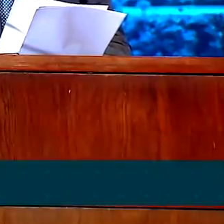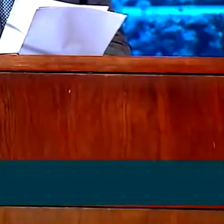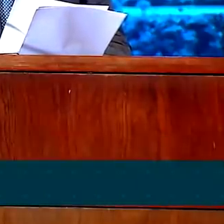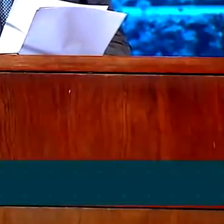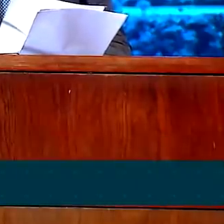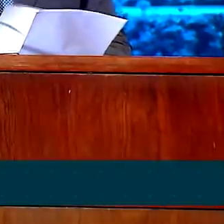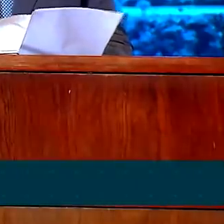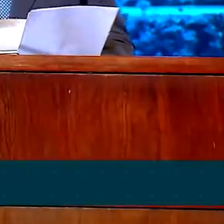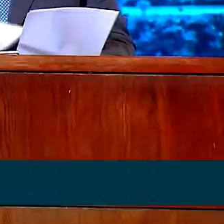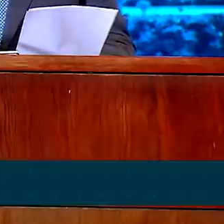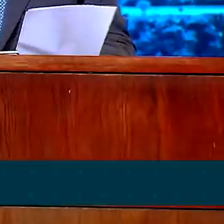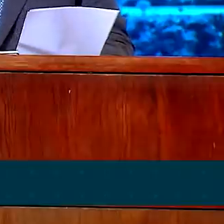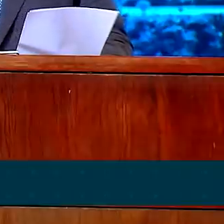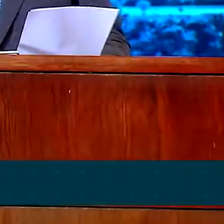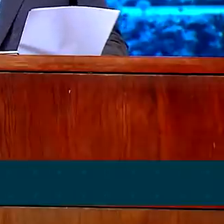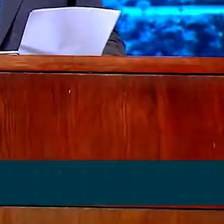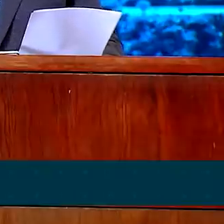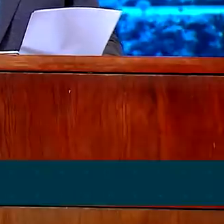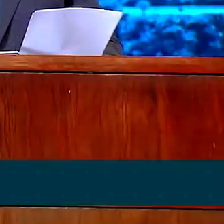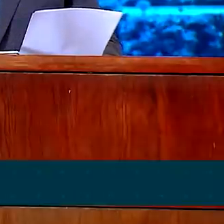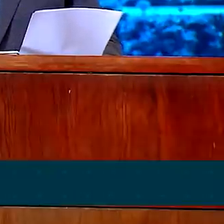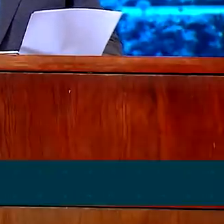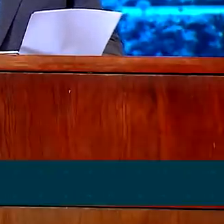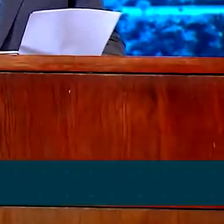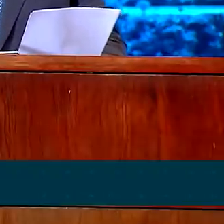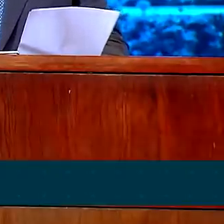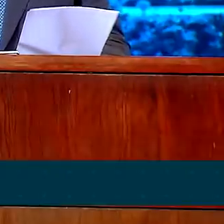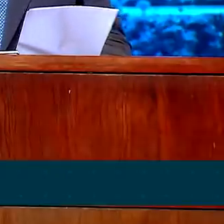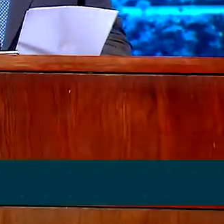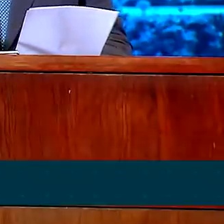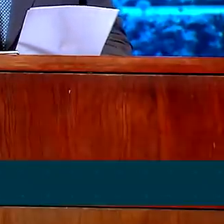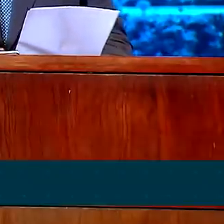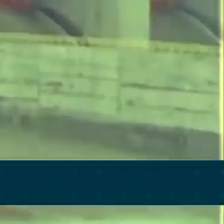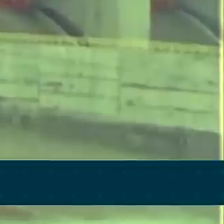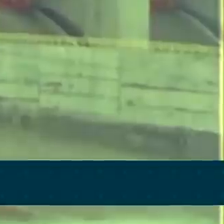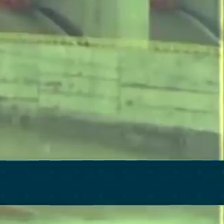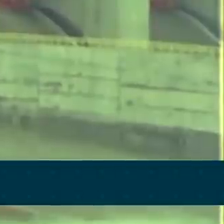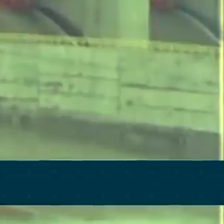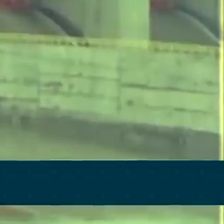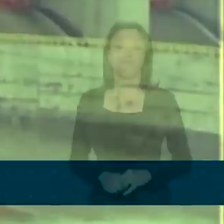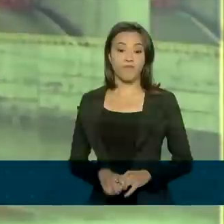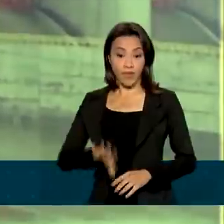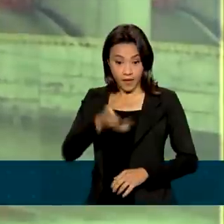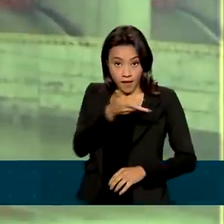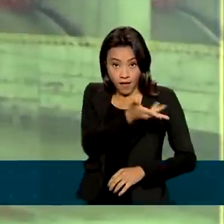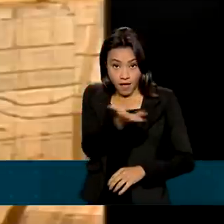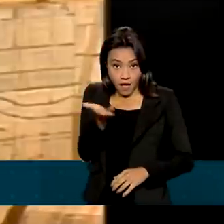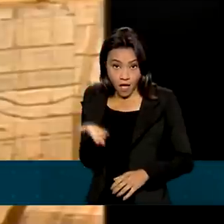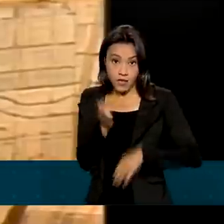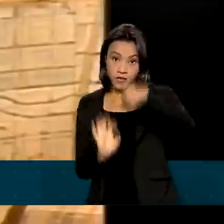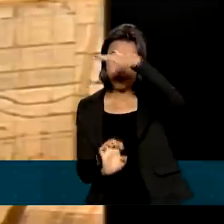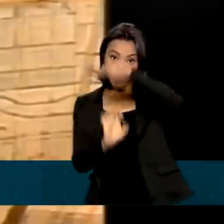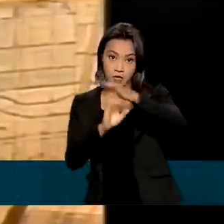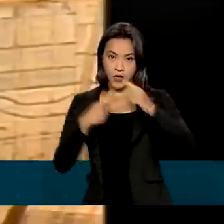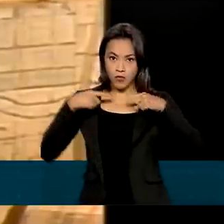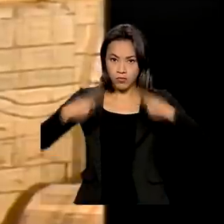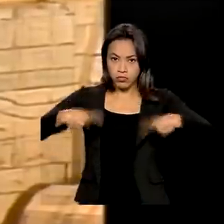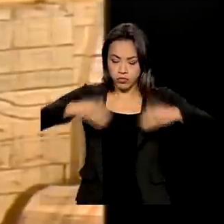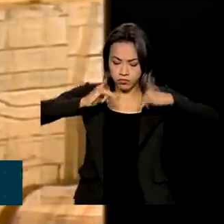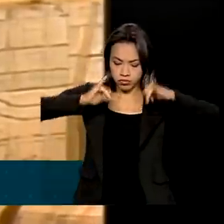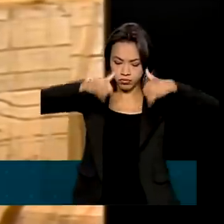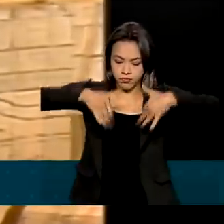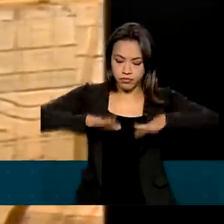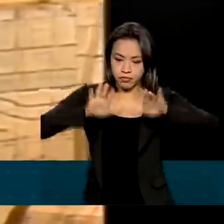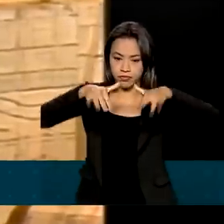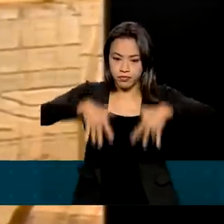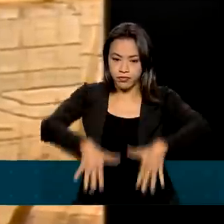capacidade de cada um, bem como a gestão racional com austeridade. A usina de Itaipu começou a produzir energia limpa